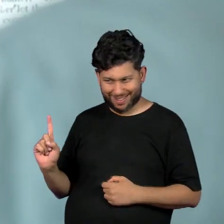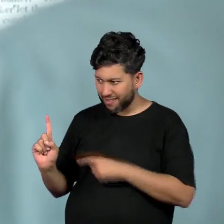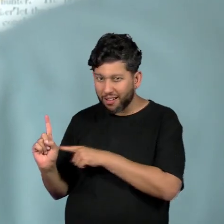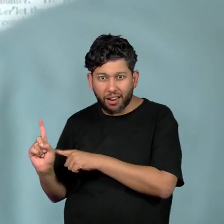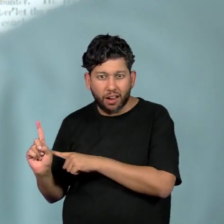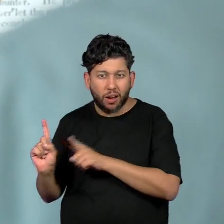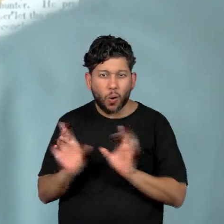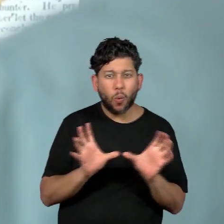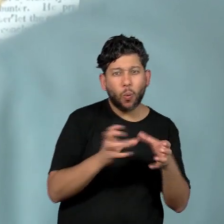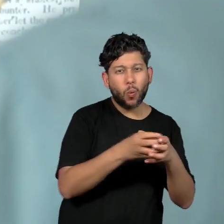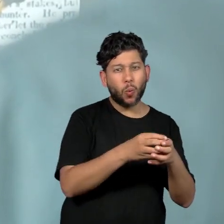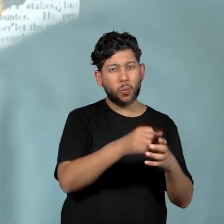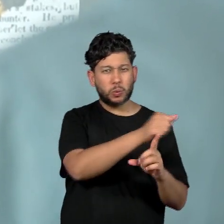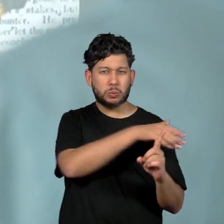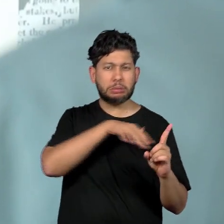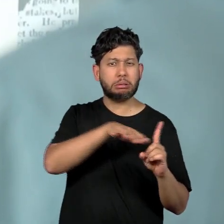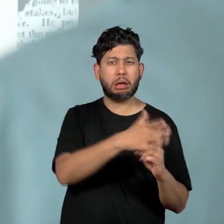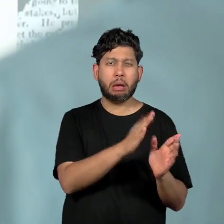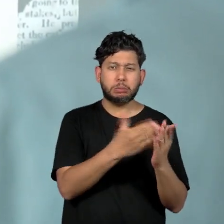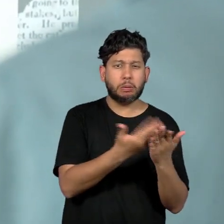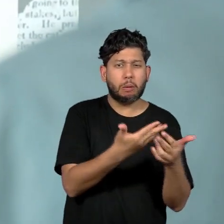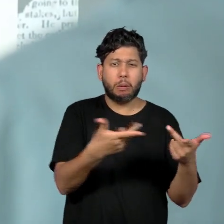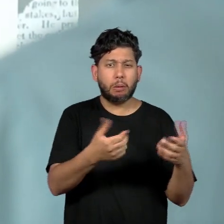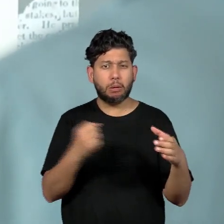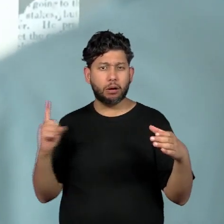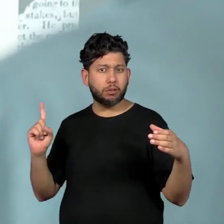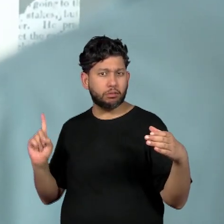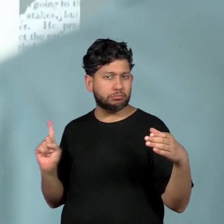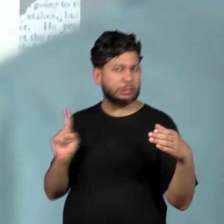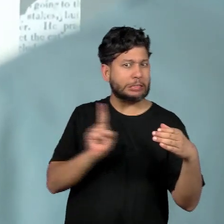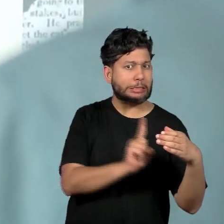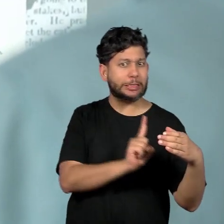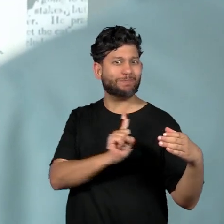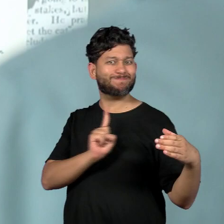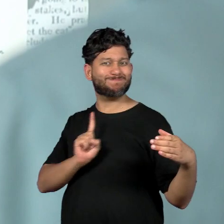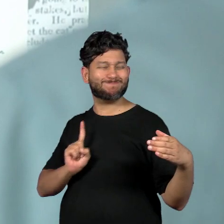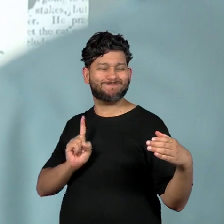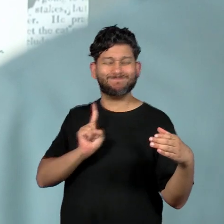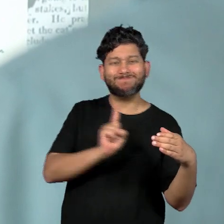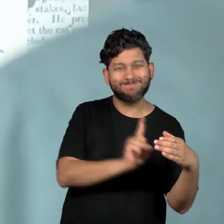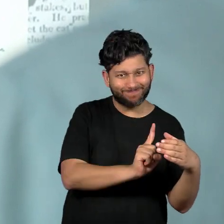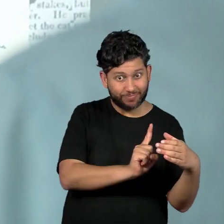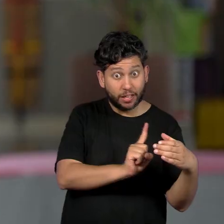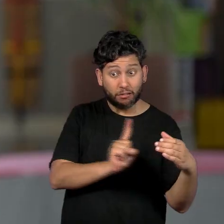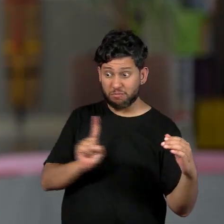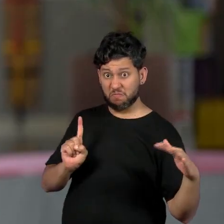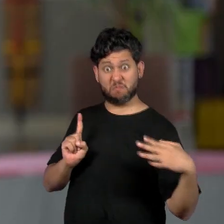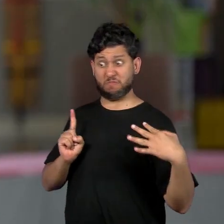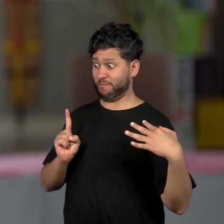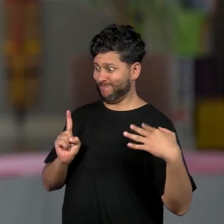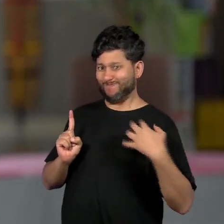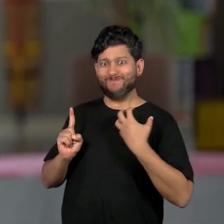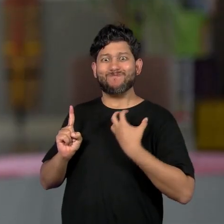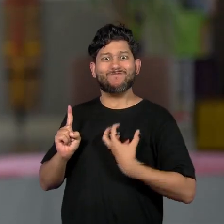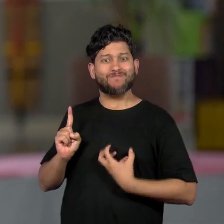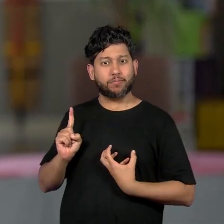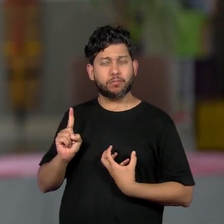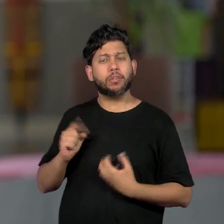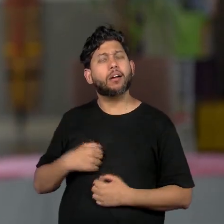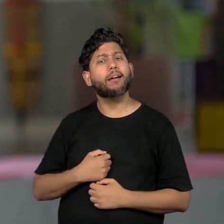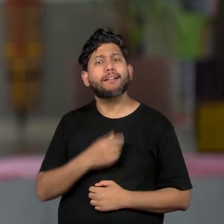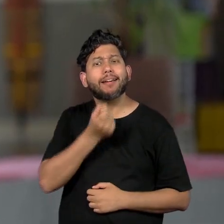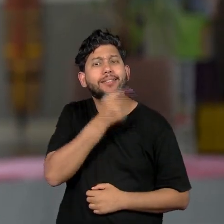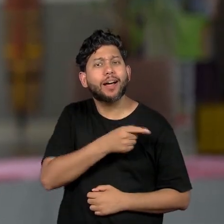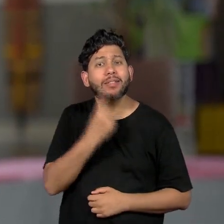se inserir na sociedade. E independente que é 100 anos depois, eu me vi